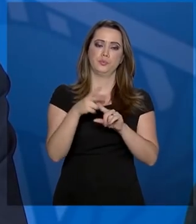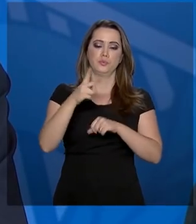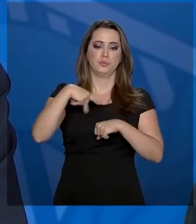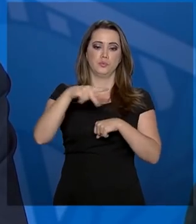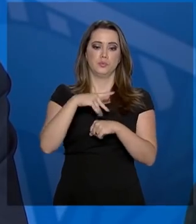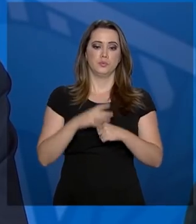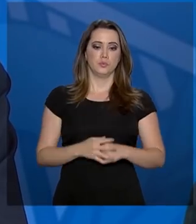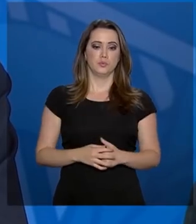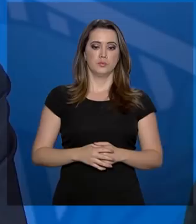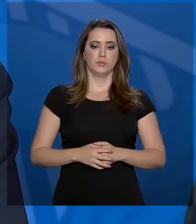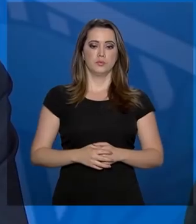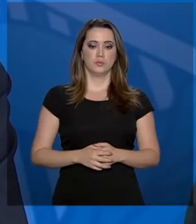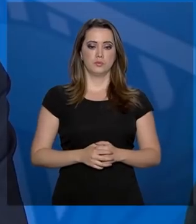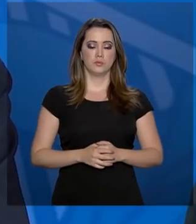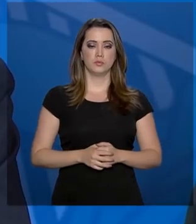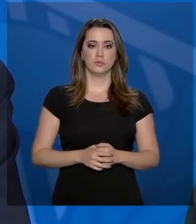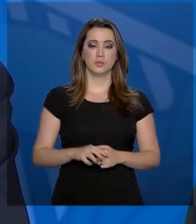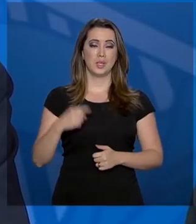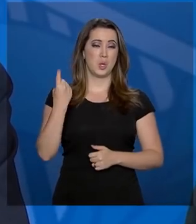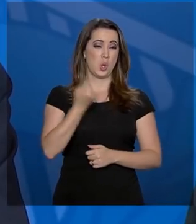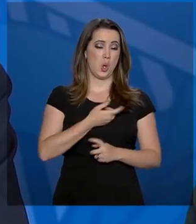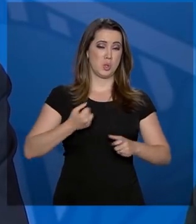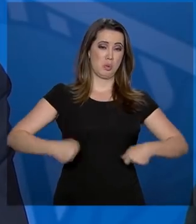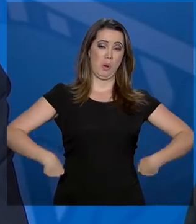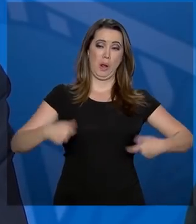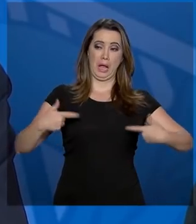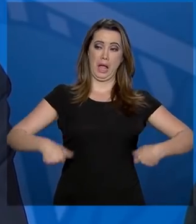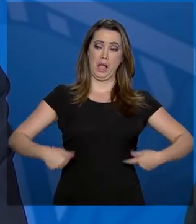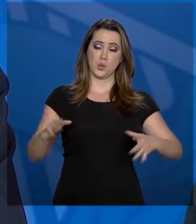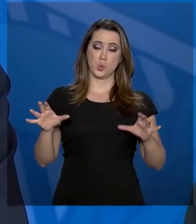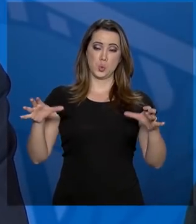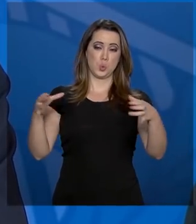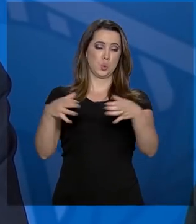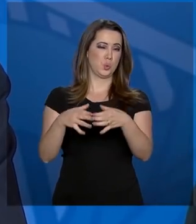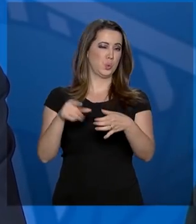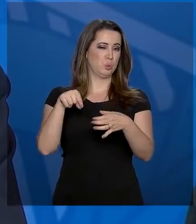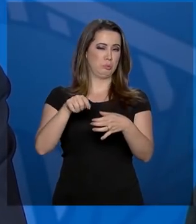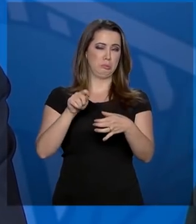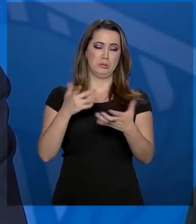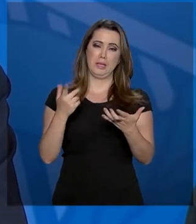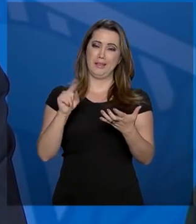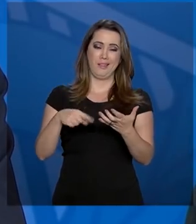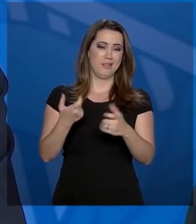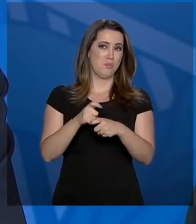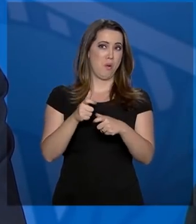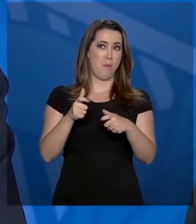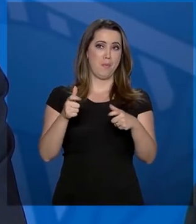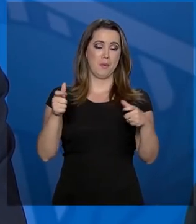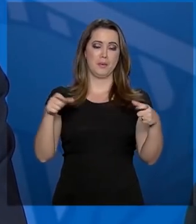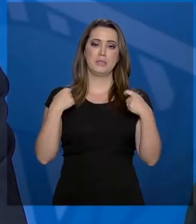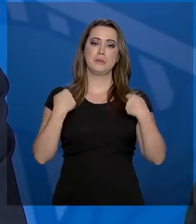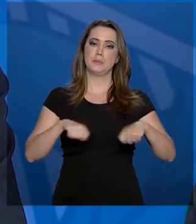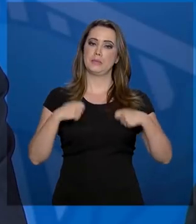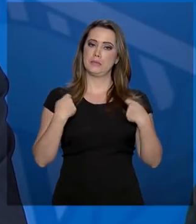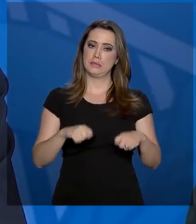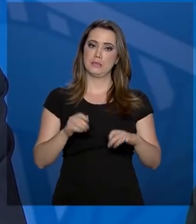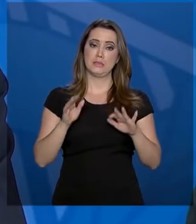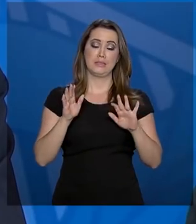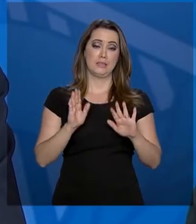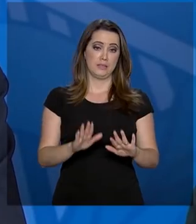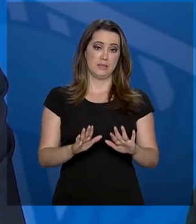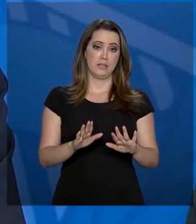A nossa despesa nessa rúbrica é enorme e devemos, sem fazer